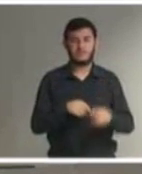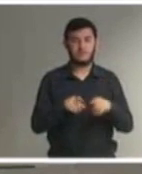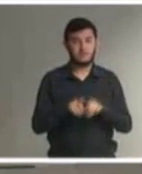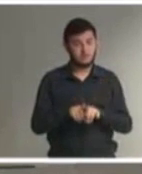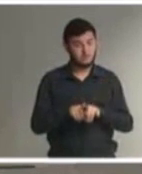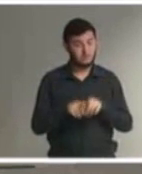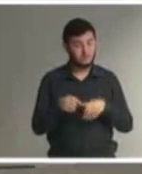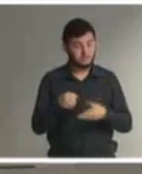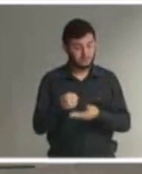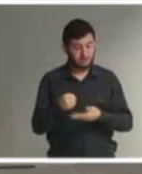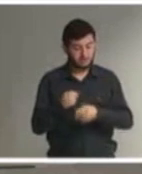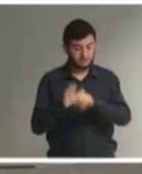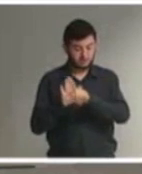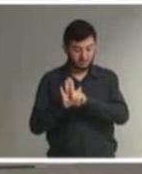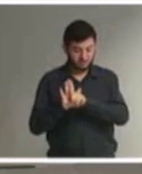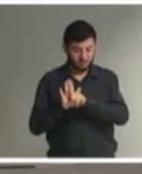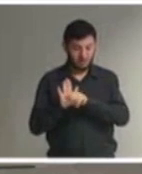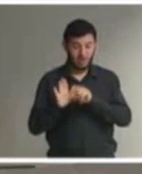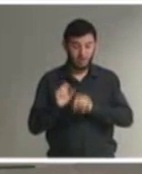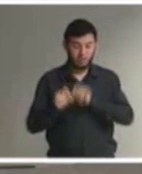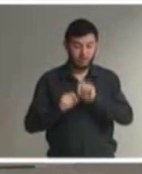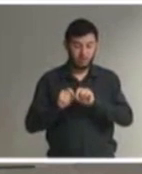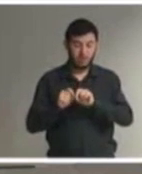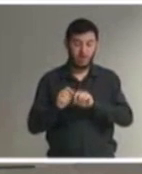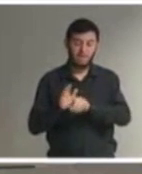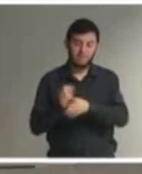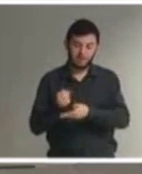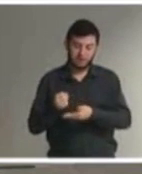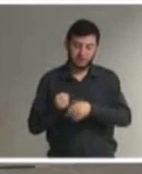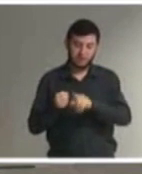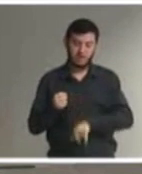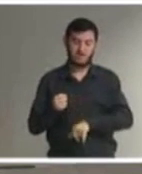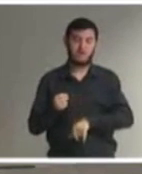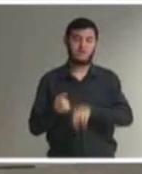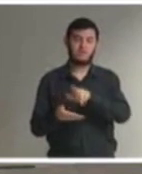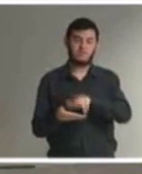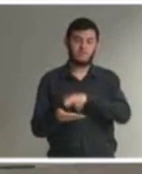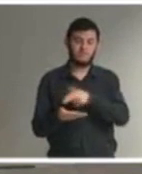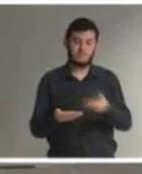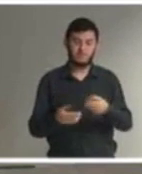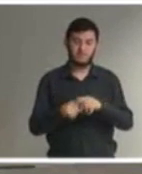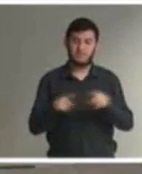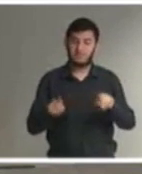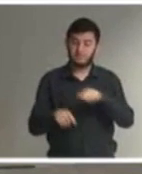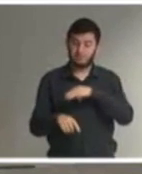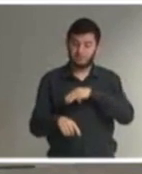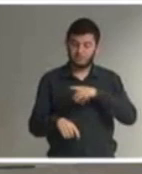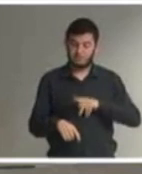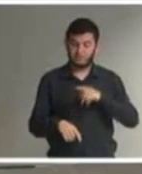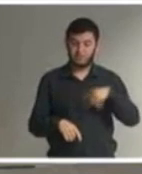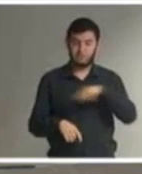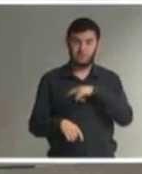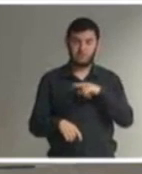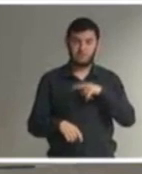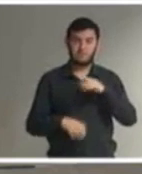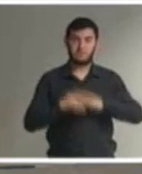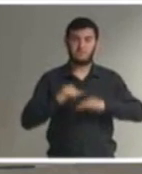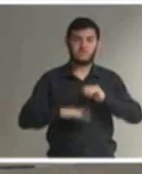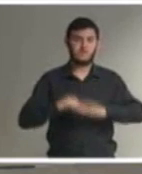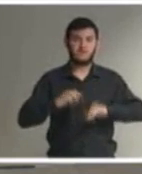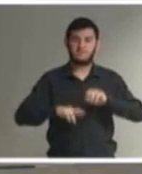deficiência então no âmbito do Ministério Público nós temos várias formas de atuação entre elas a atuação cível